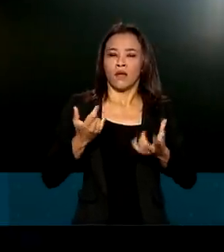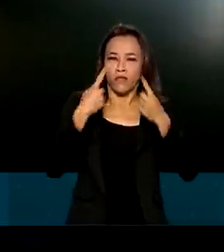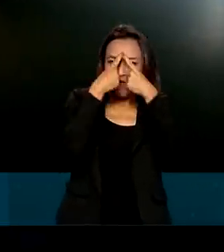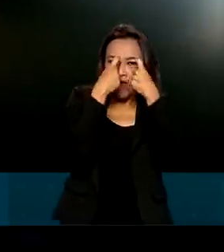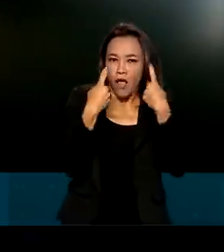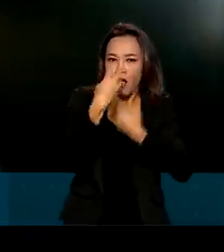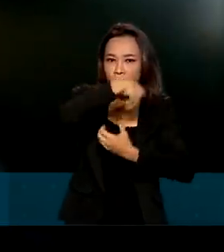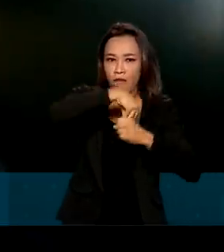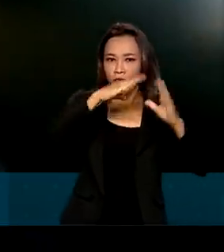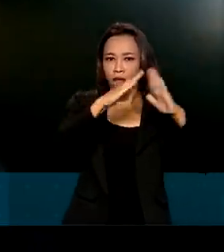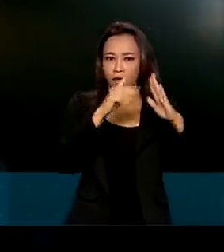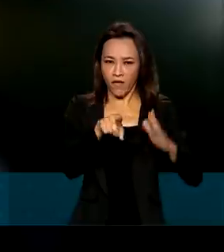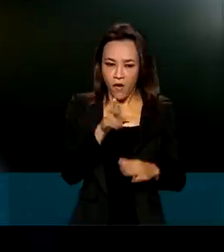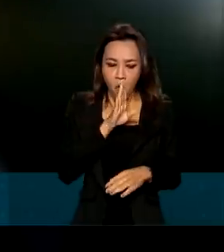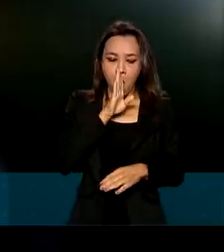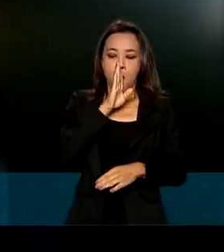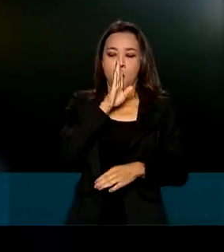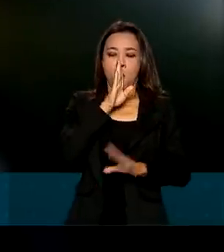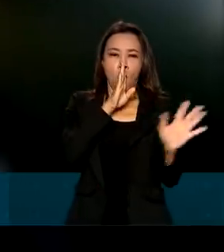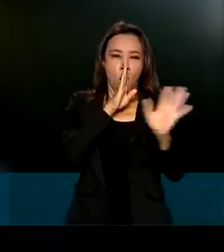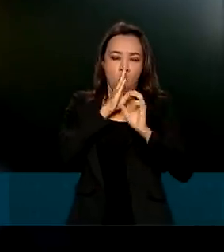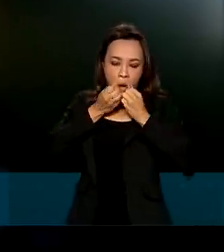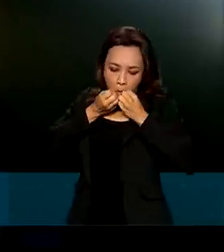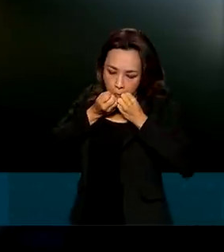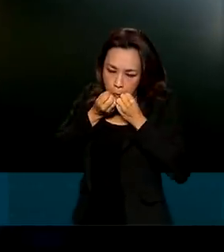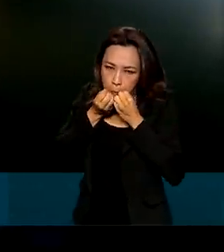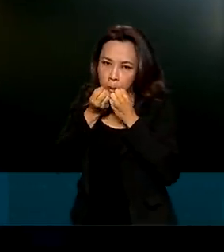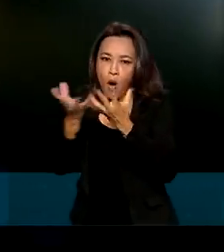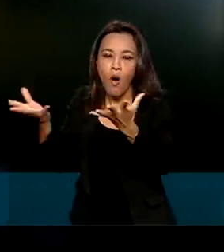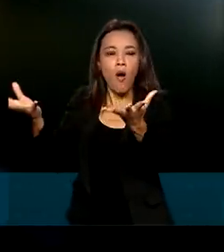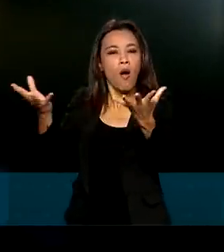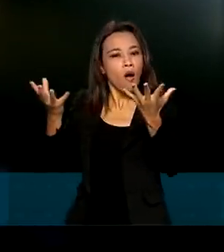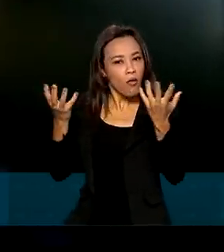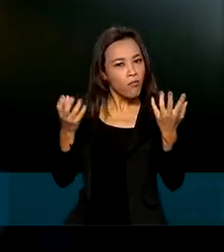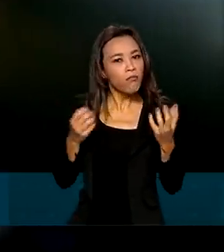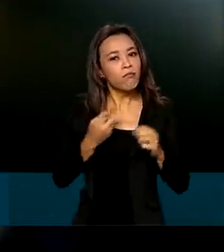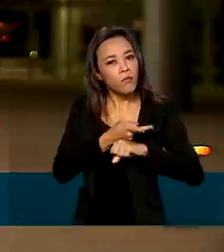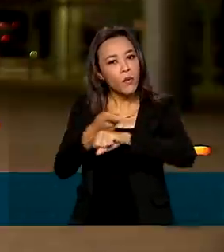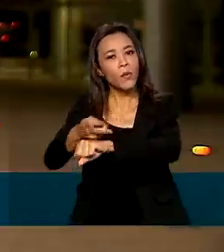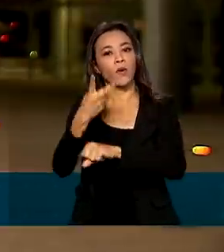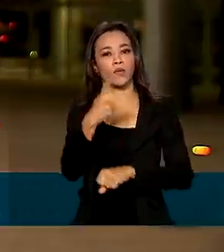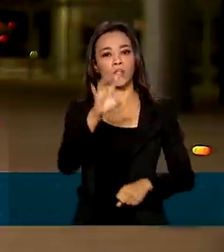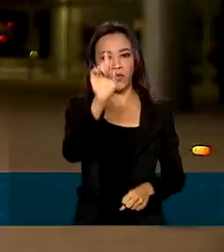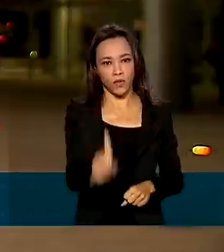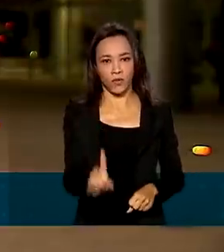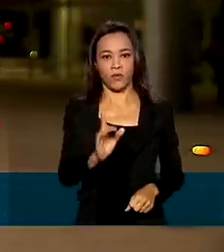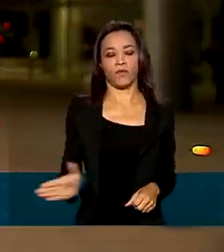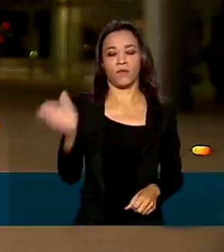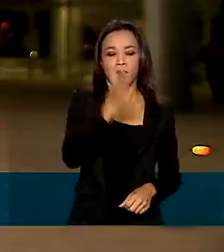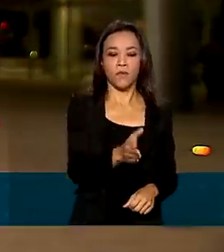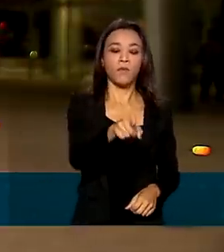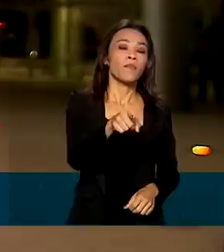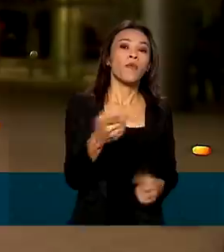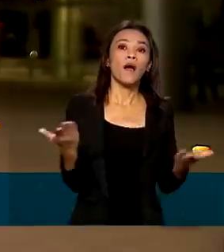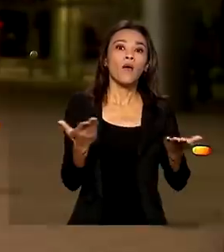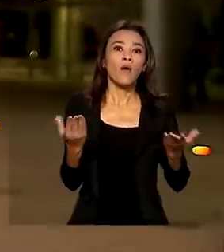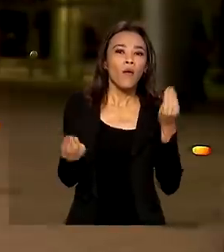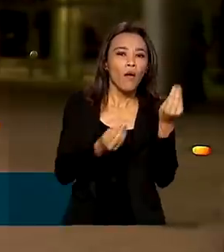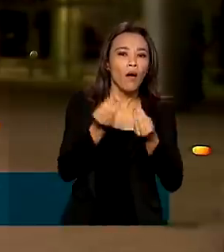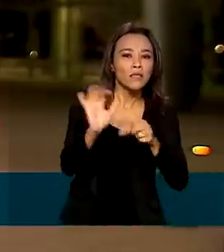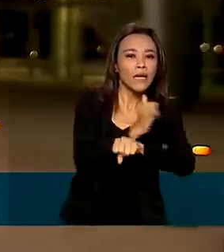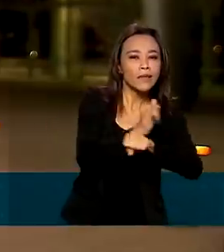que elas abram a boca, vão procurar os seus direitos. Para criar uma nova forma de pedir